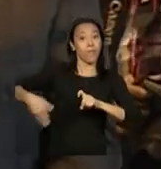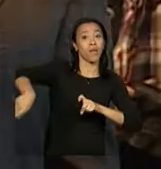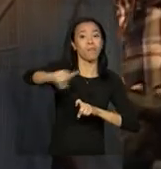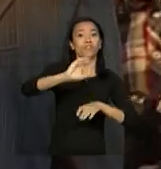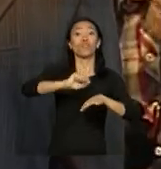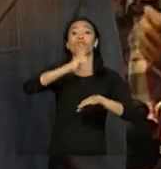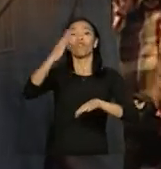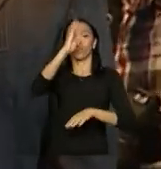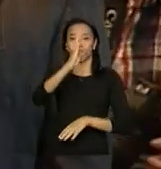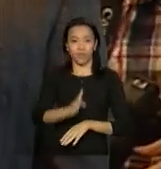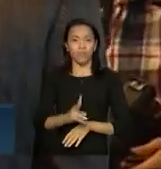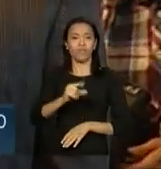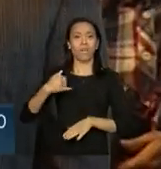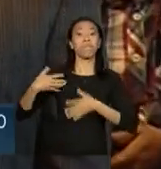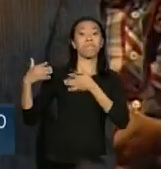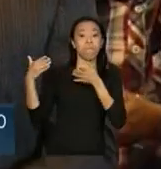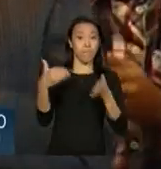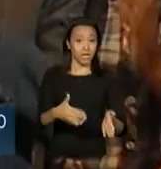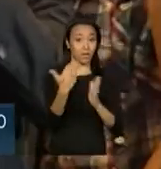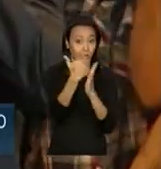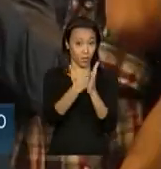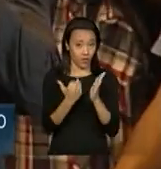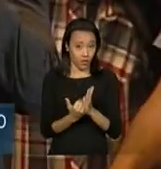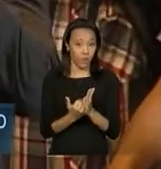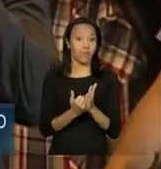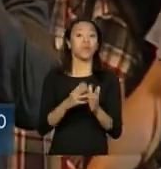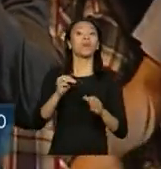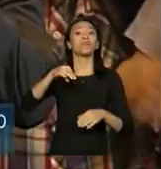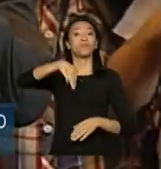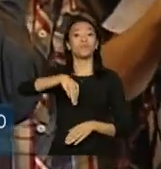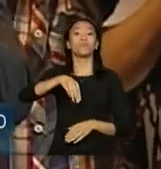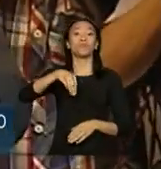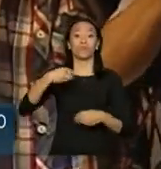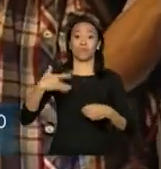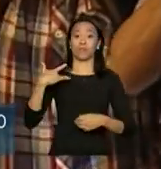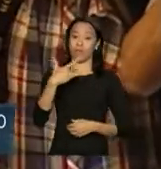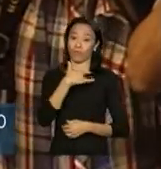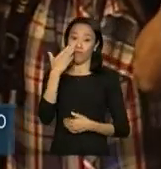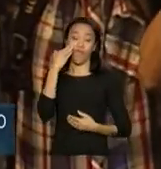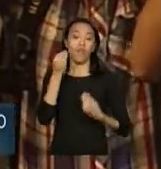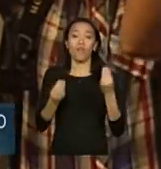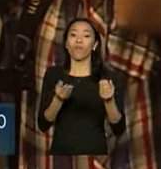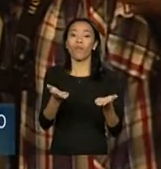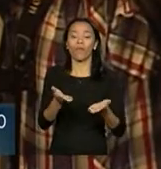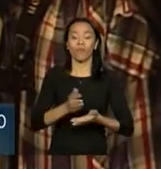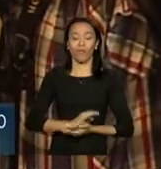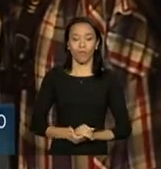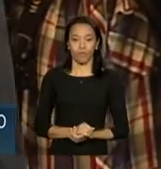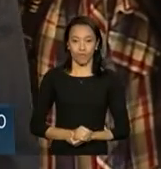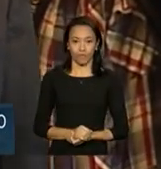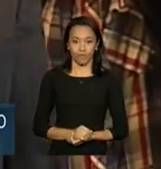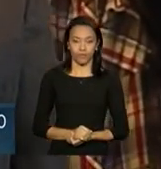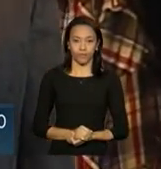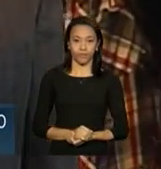estrangeiros que vão participar do programa Mais Médicos do Ministério da Saúde. Acompanhe. Depois de tudo isso,